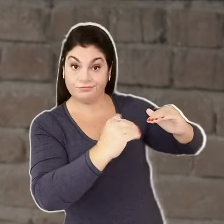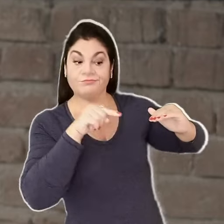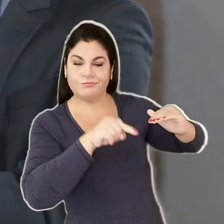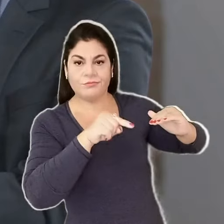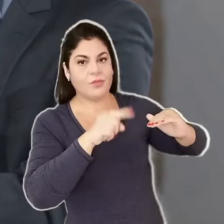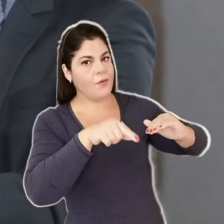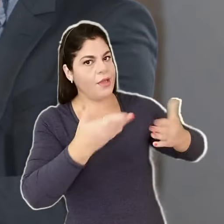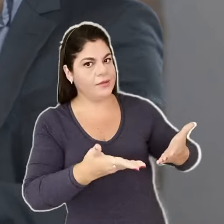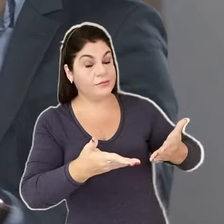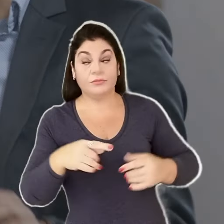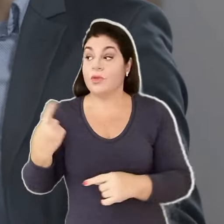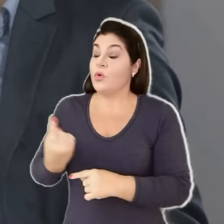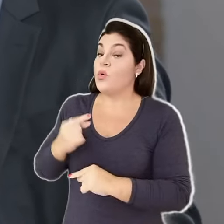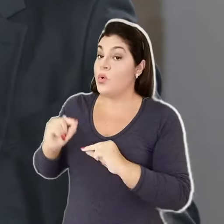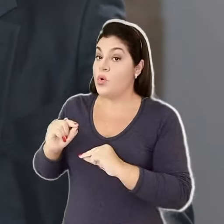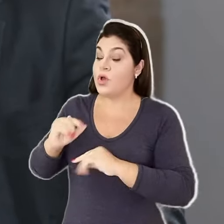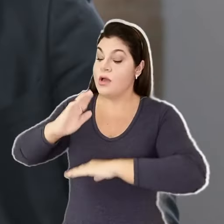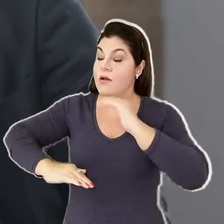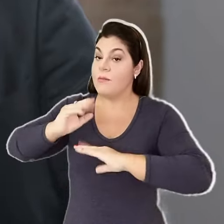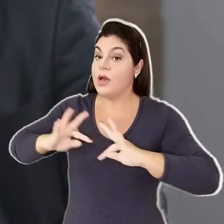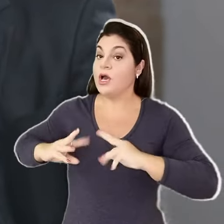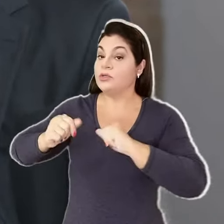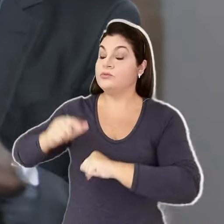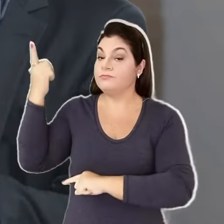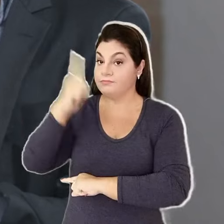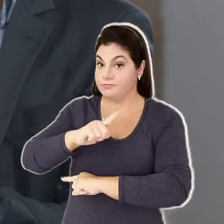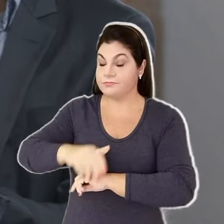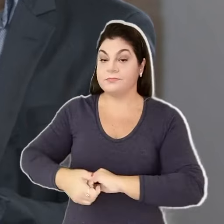É basicamente isso. E vão utilizar todos os meios possíveis pra isso.